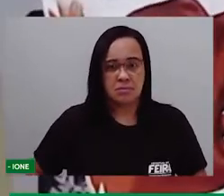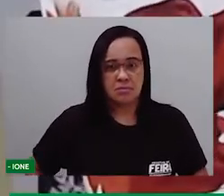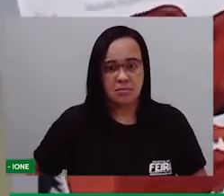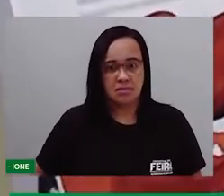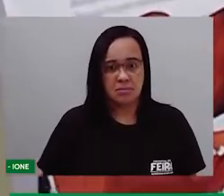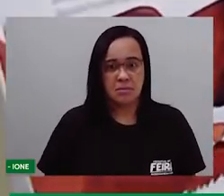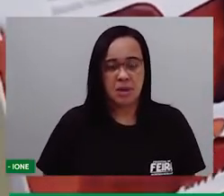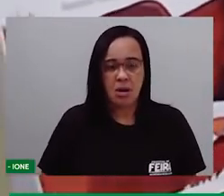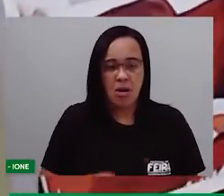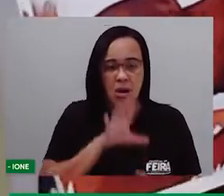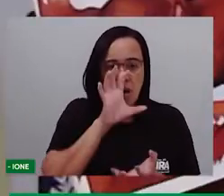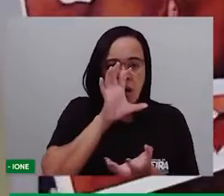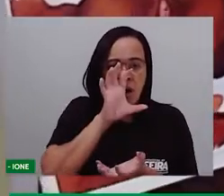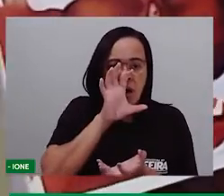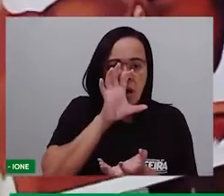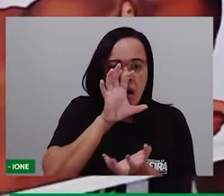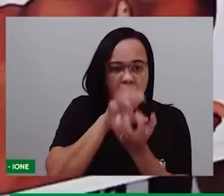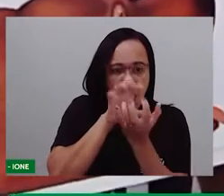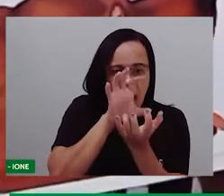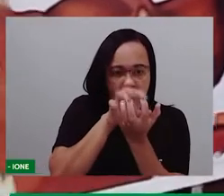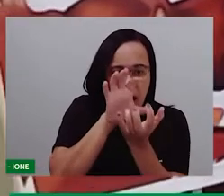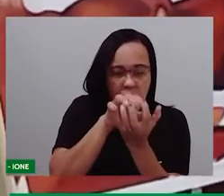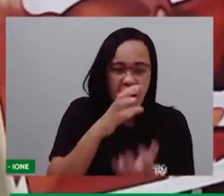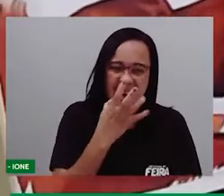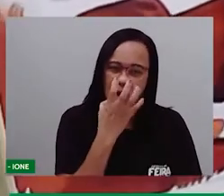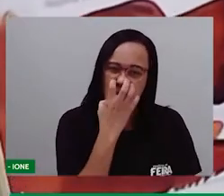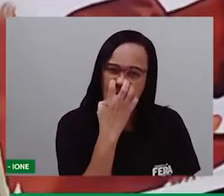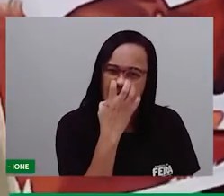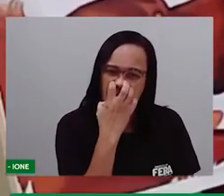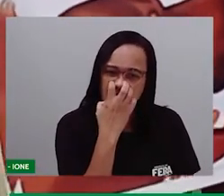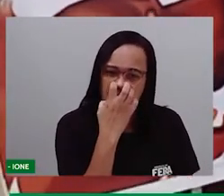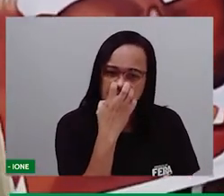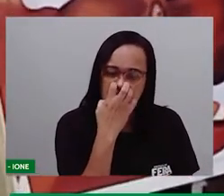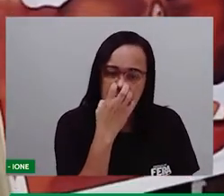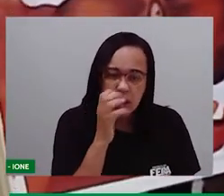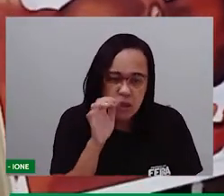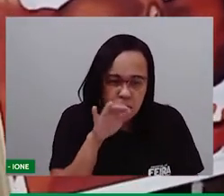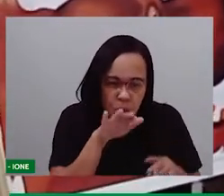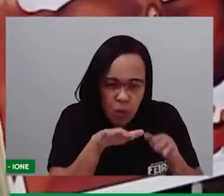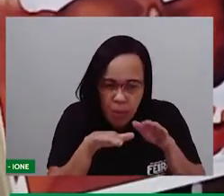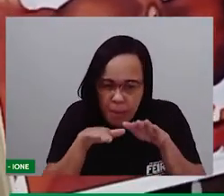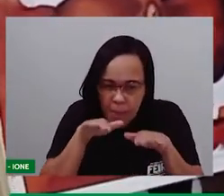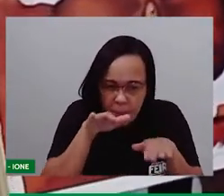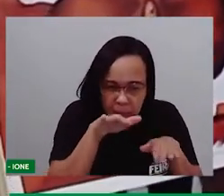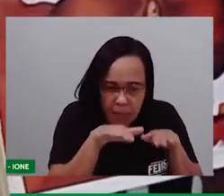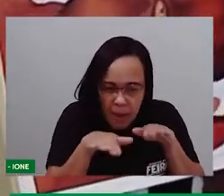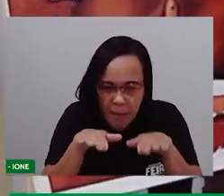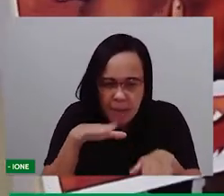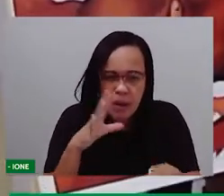Meu cão se aproximava dele devagarzinho. De repente,